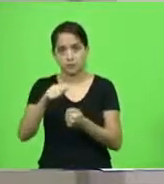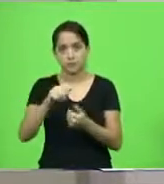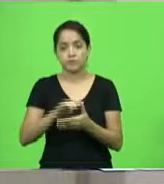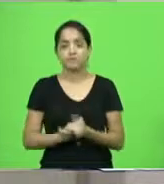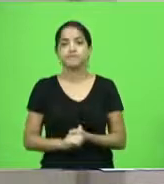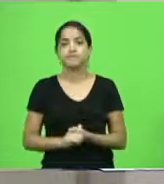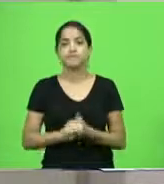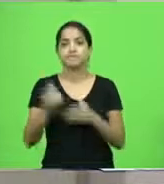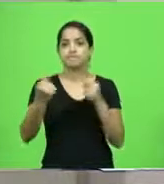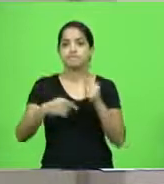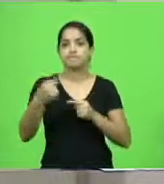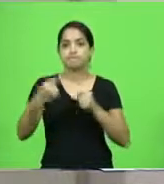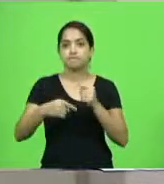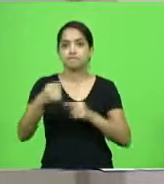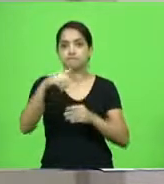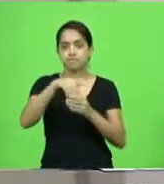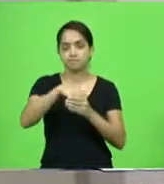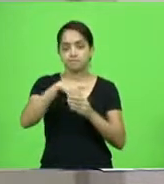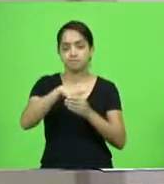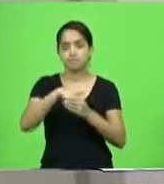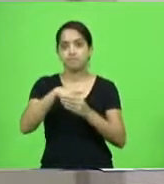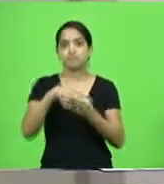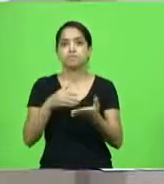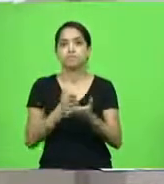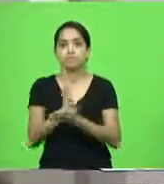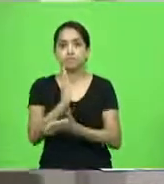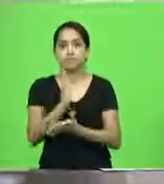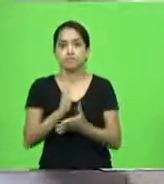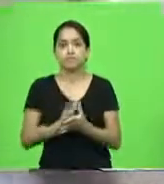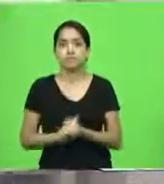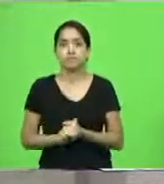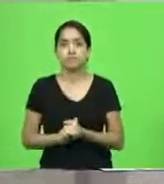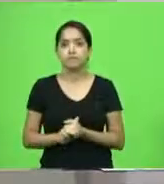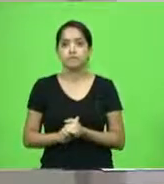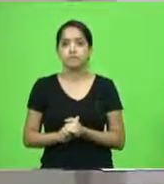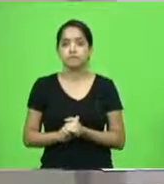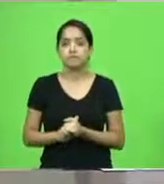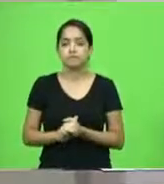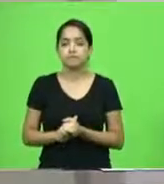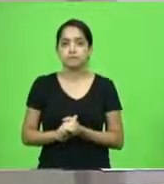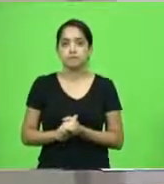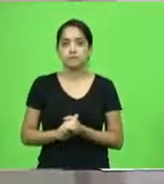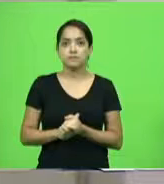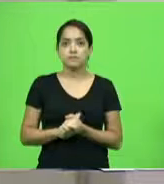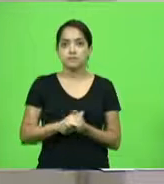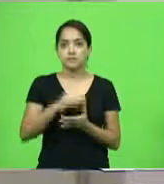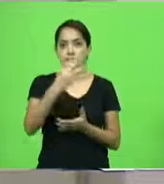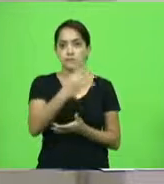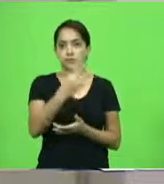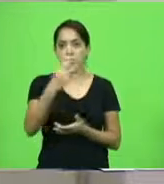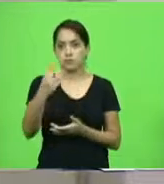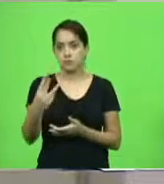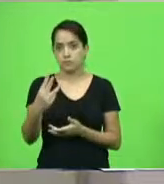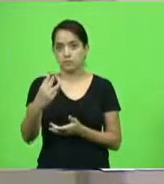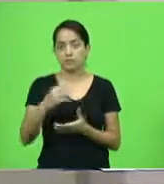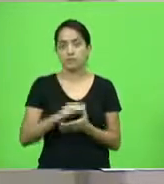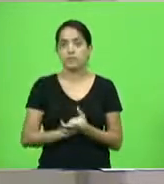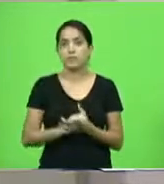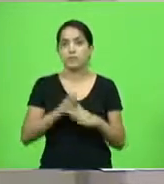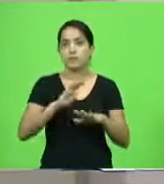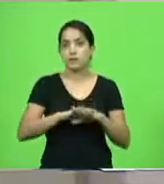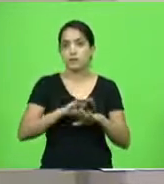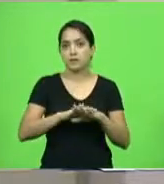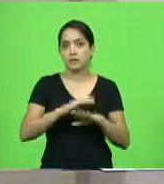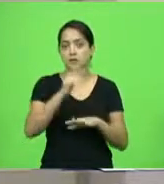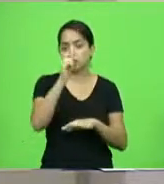Em discussão, em votação, aprovado. Moção 43, deputado João